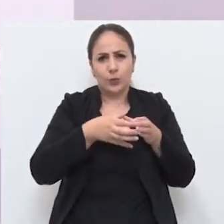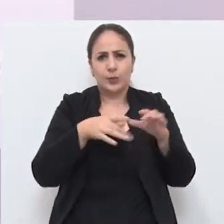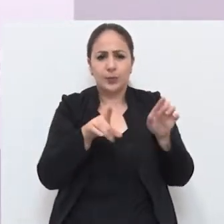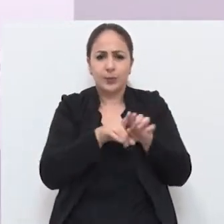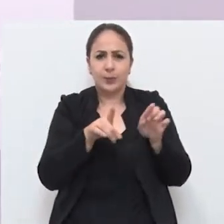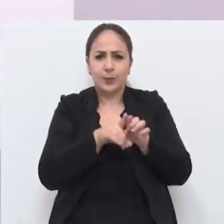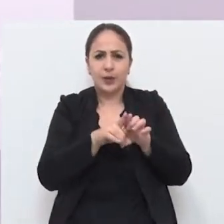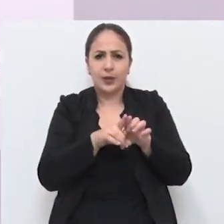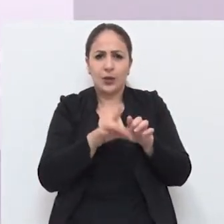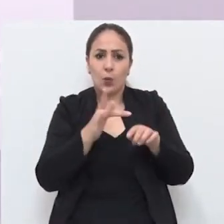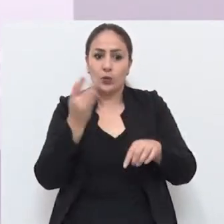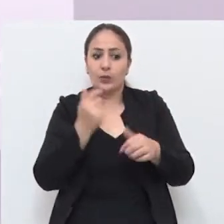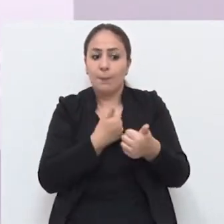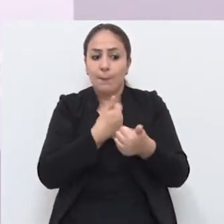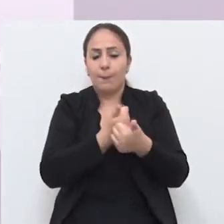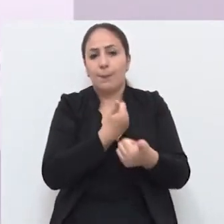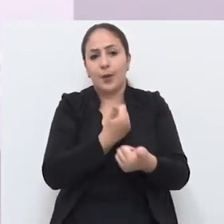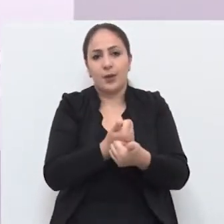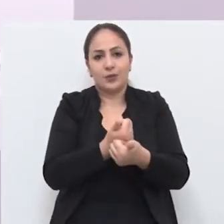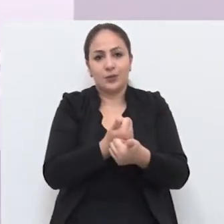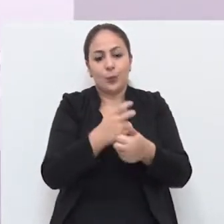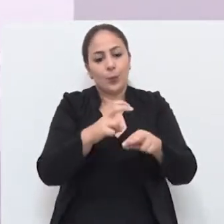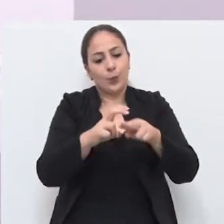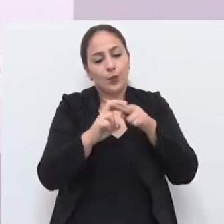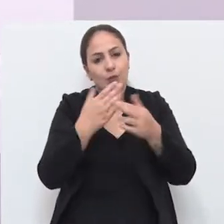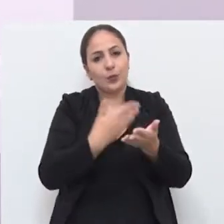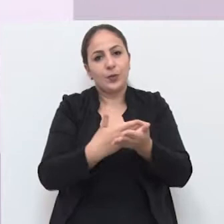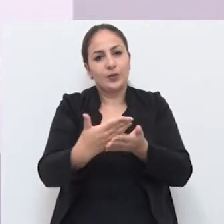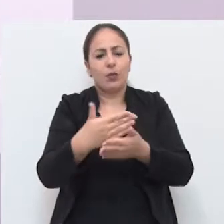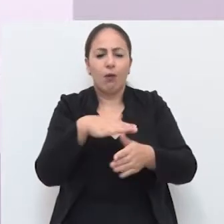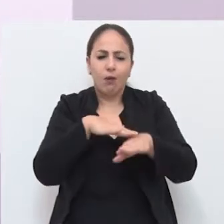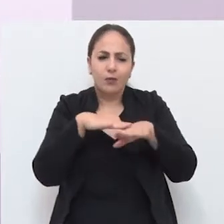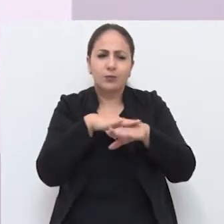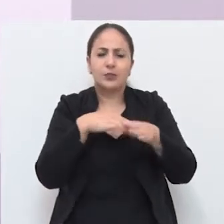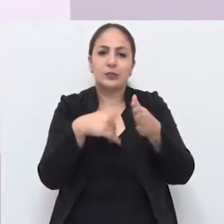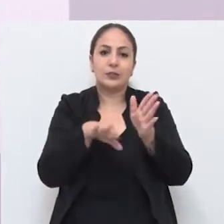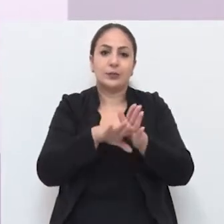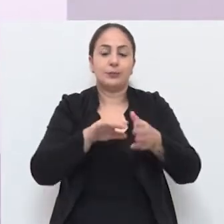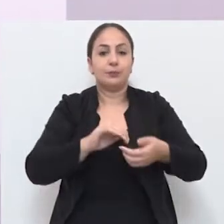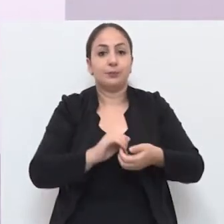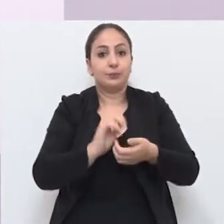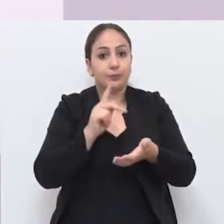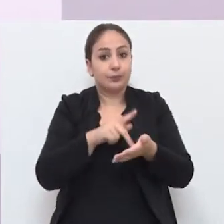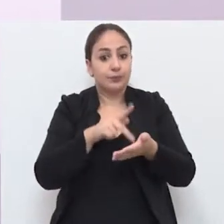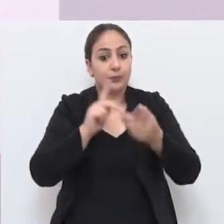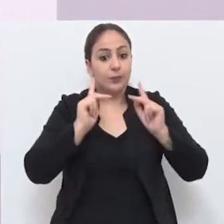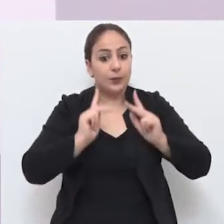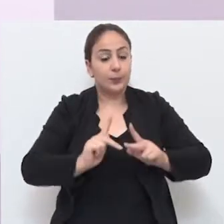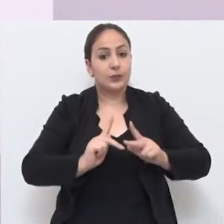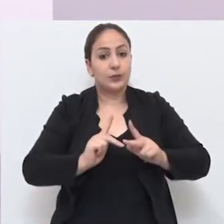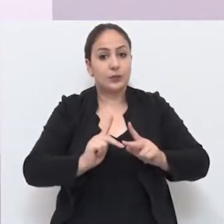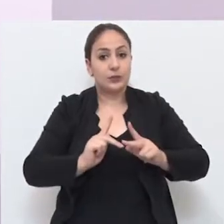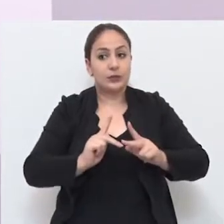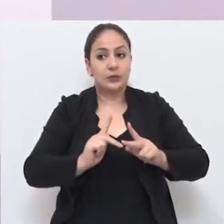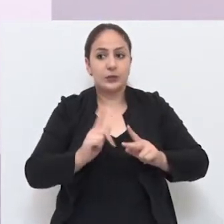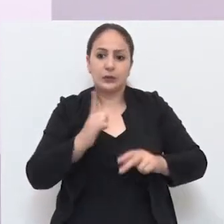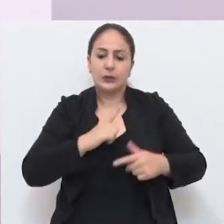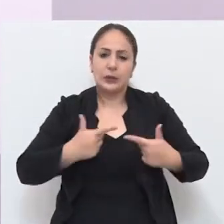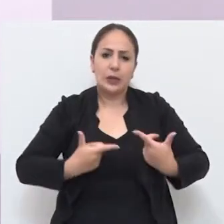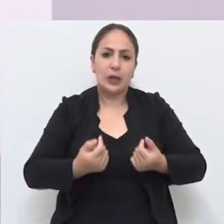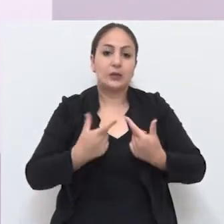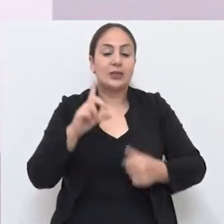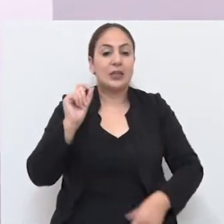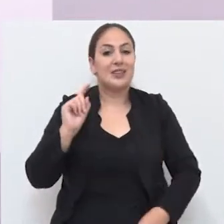Superliga, a Série Ouro está bem próxima, né? E aí entrou essa conversa de texeria. Na verdade, essas pessoas pagam,